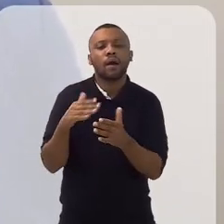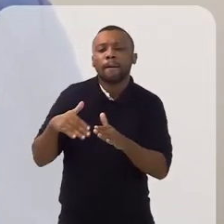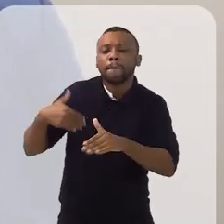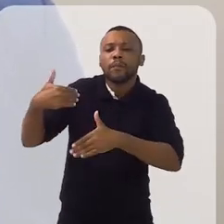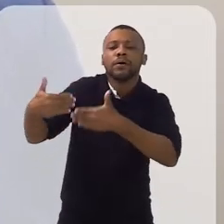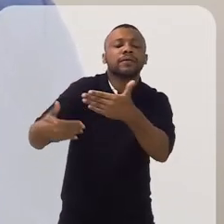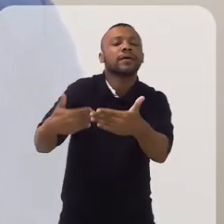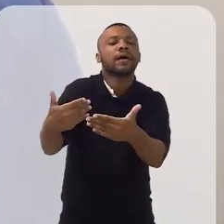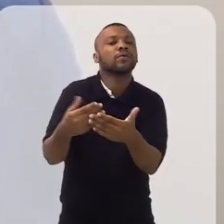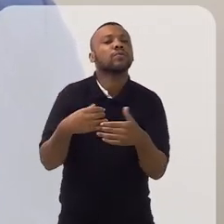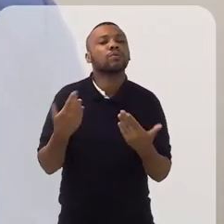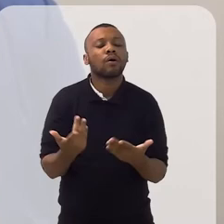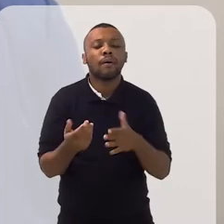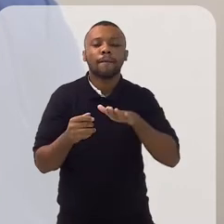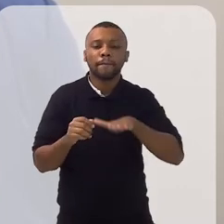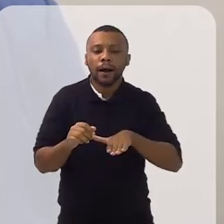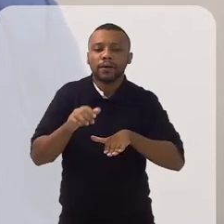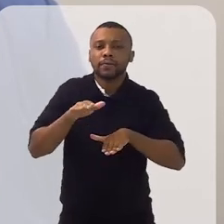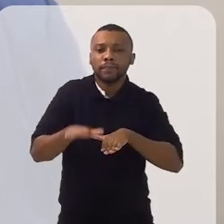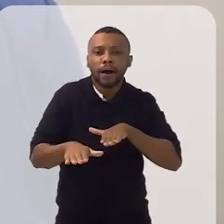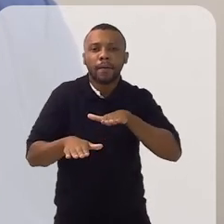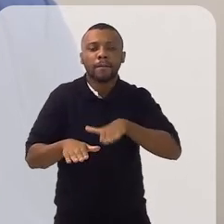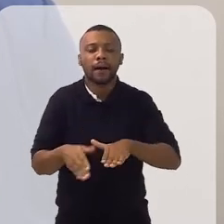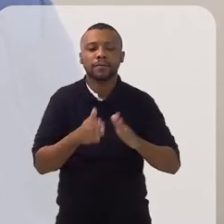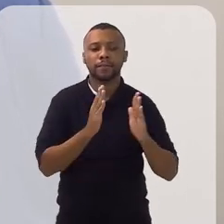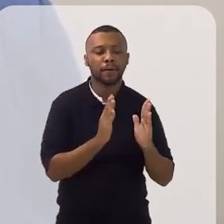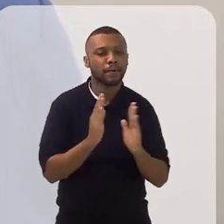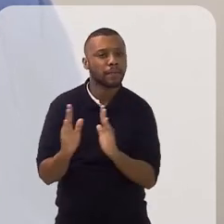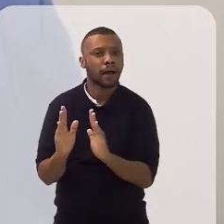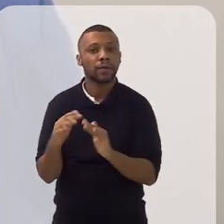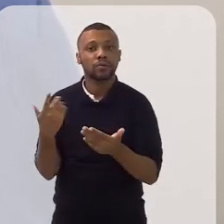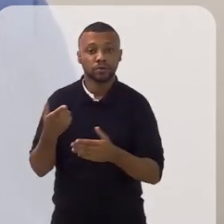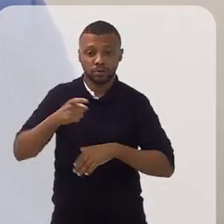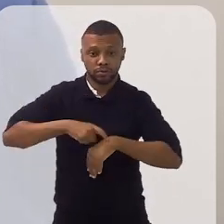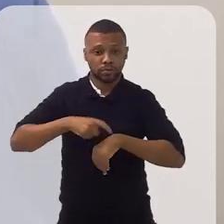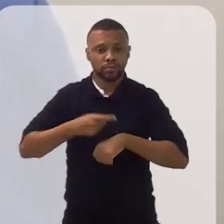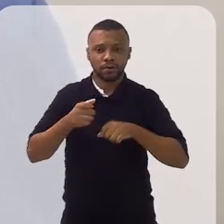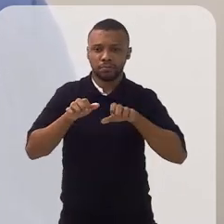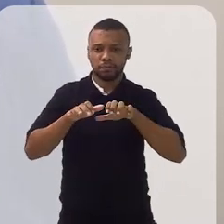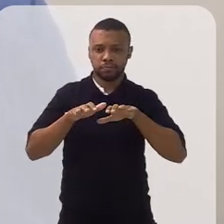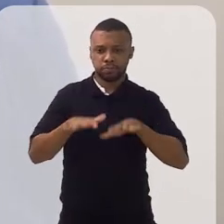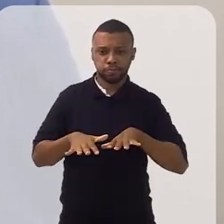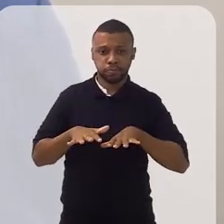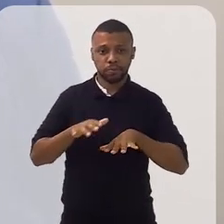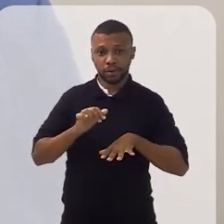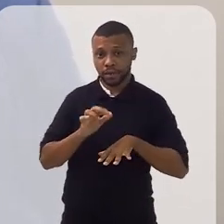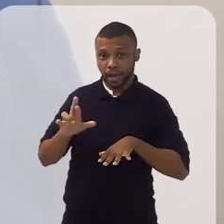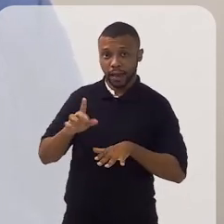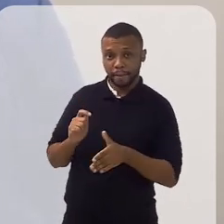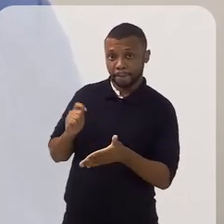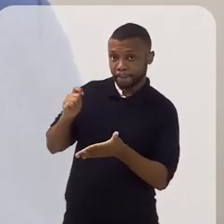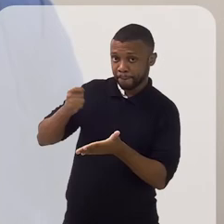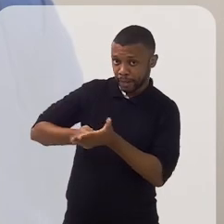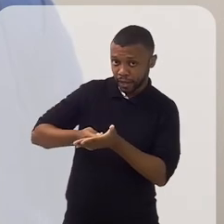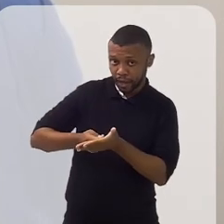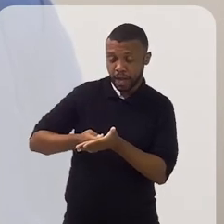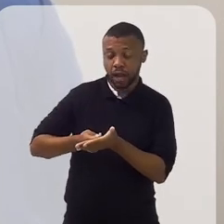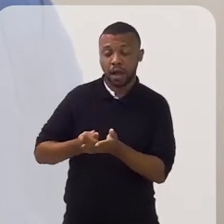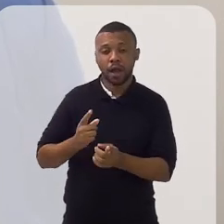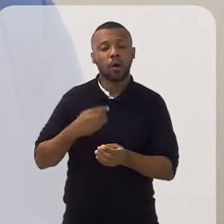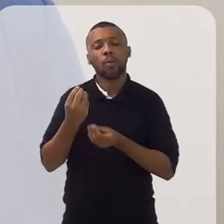processo de destinação? Como é que é passo a passo, quando o cidadão está ali diante do imposto de renda, com algo a pagar,